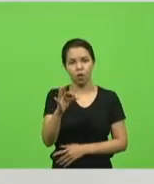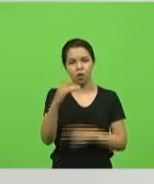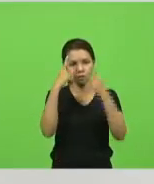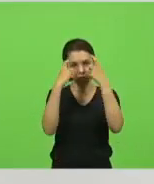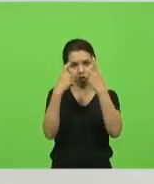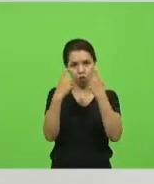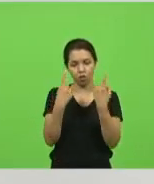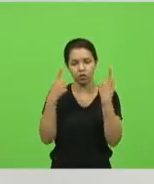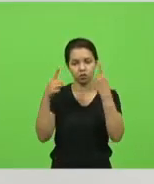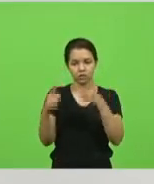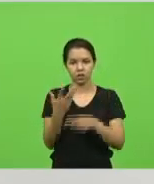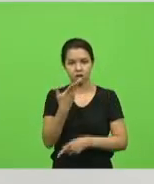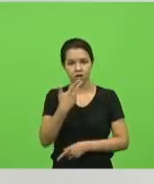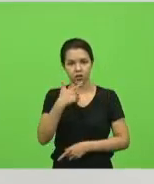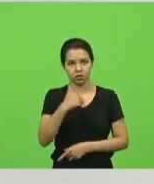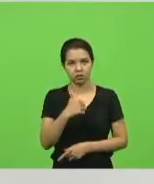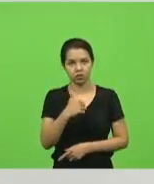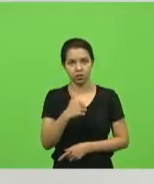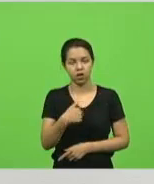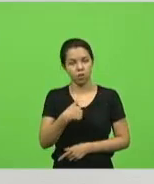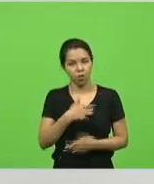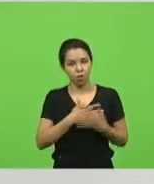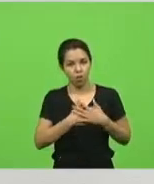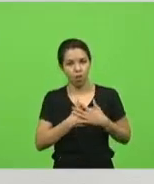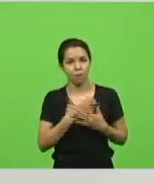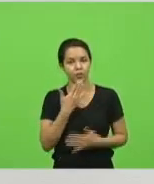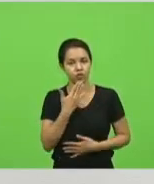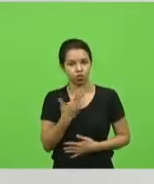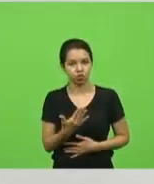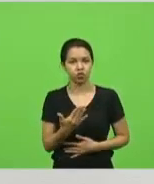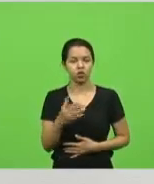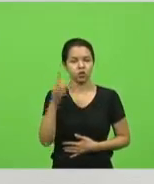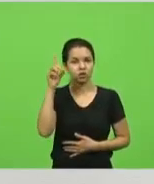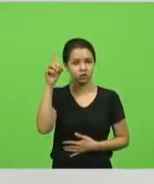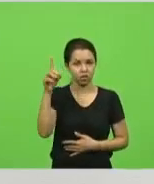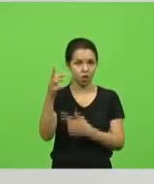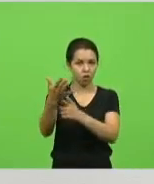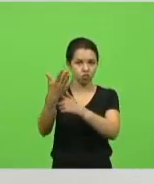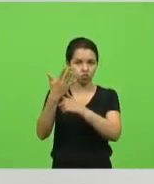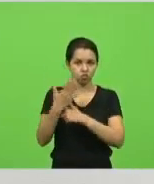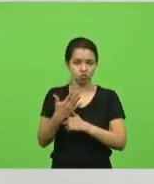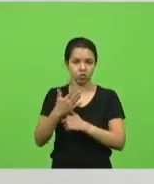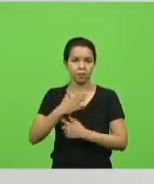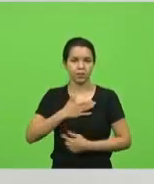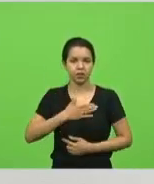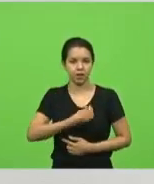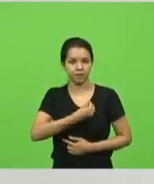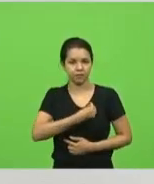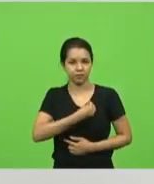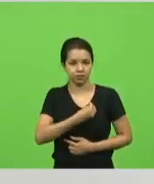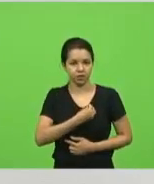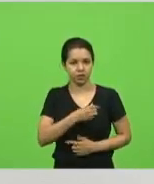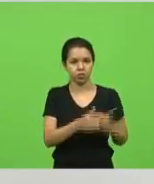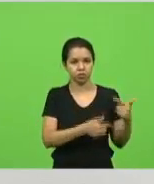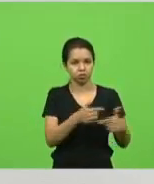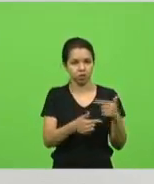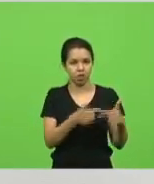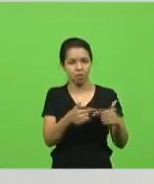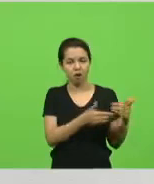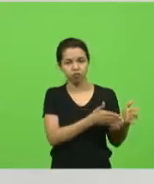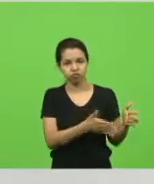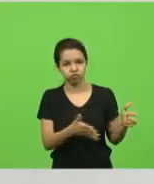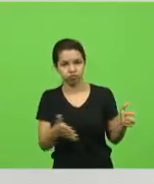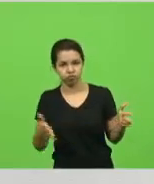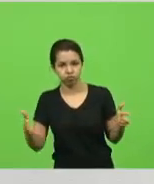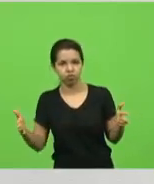Eu vinha no meu coração pedindo que Deus cumprisse os seus propósitos na minha vida aqui, na minha passagem por aqui. A gente é ser humano falho, mas todo mundo